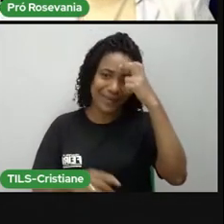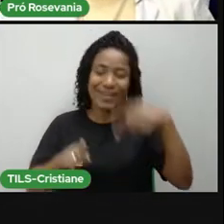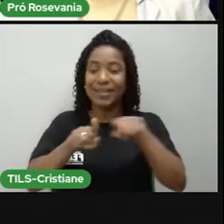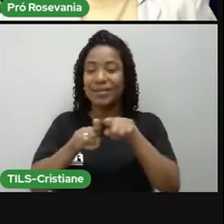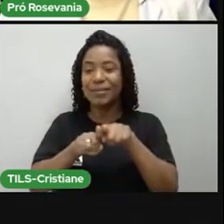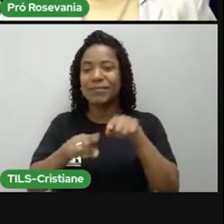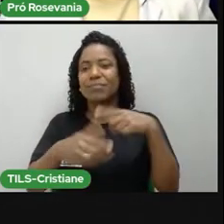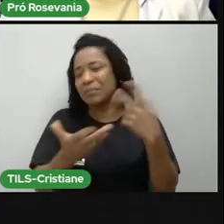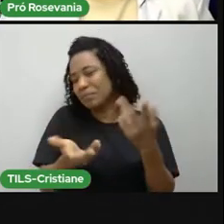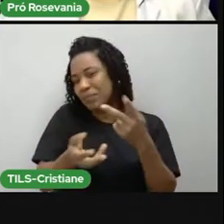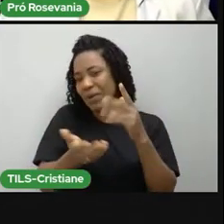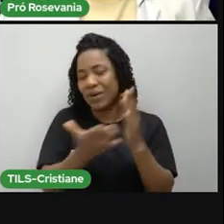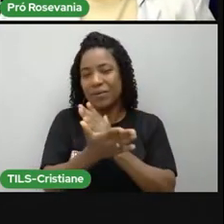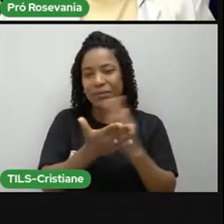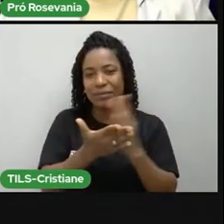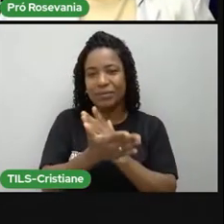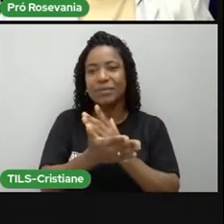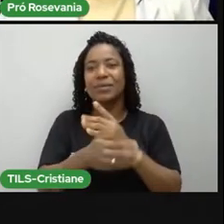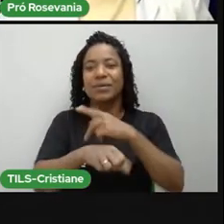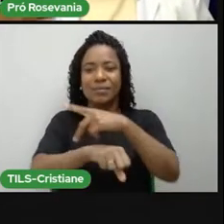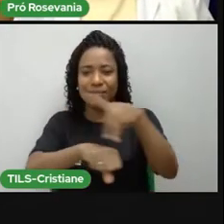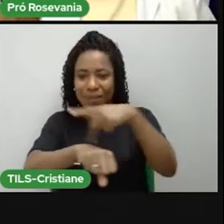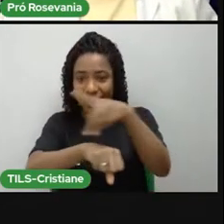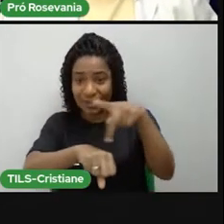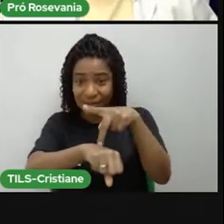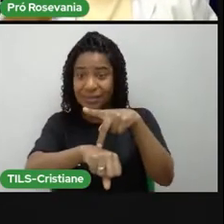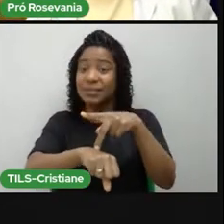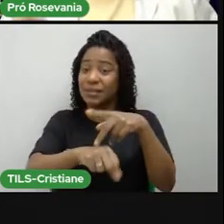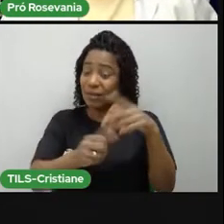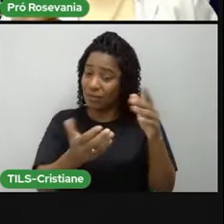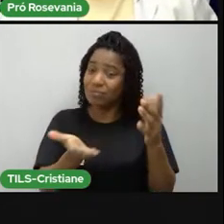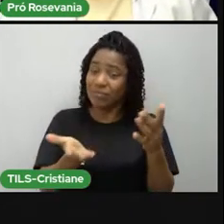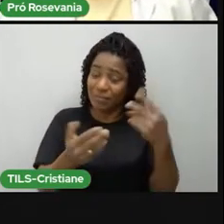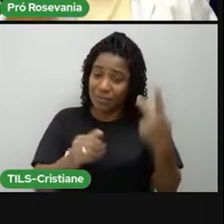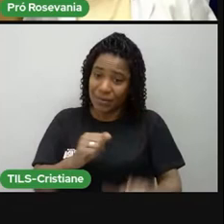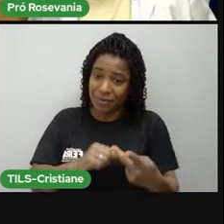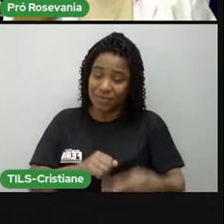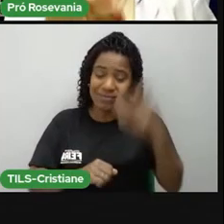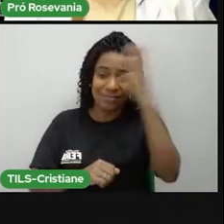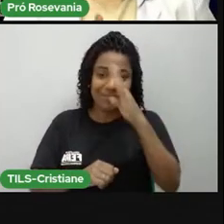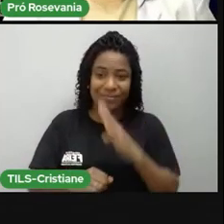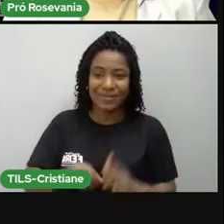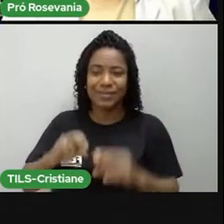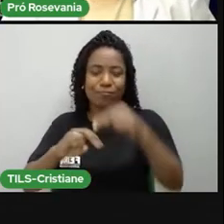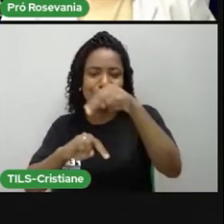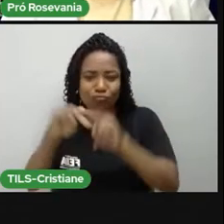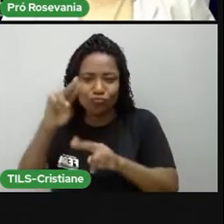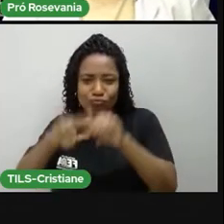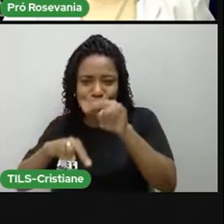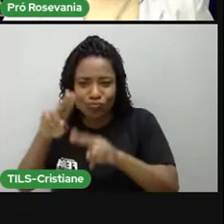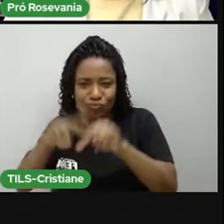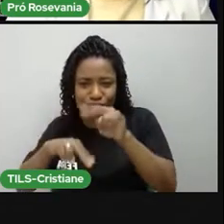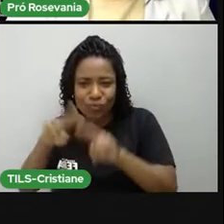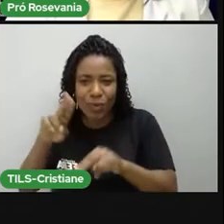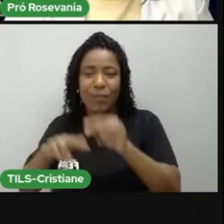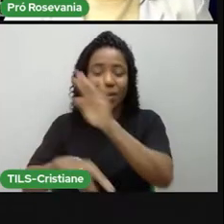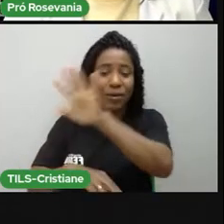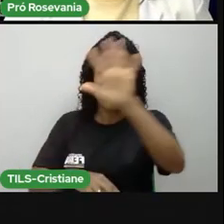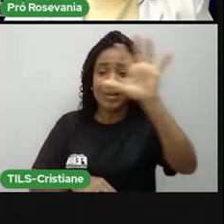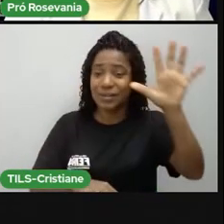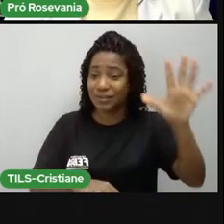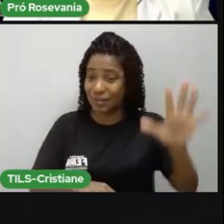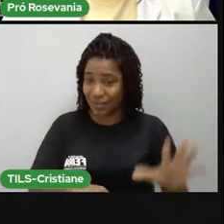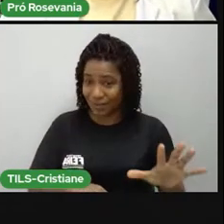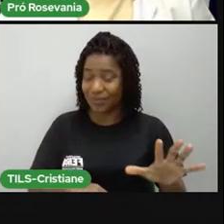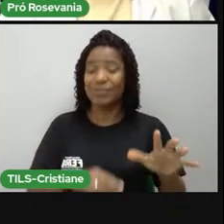inteiro, como, por exemplo, né, o São João, sempre, cada regiãozinha, ela coloca ali, ela entalha, né, as suas características